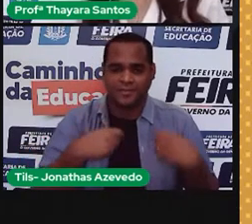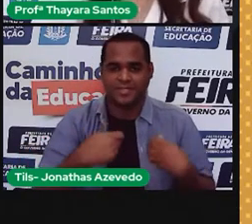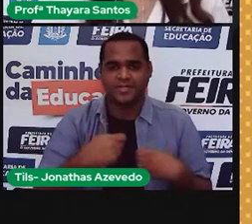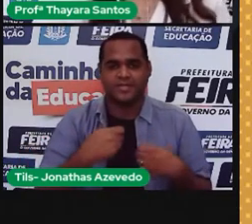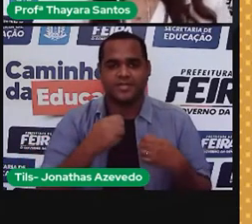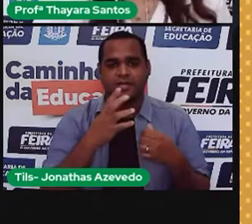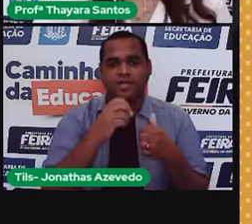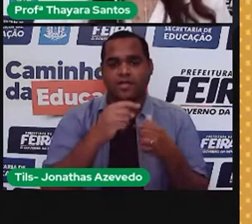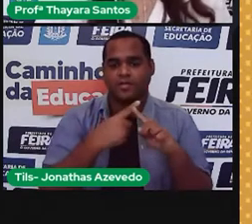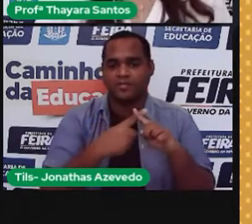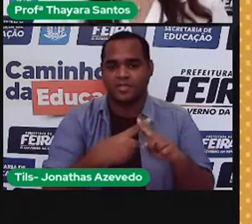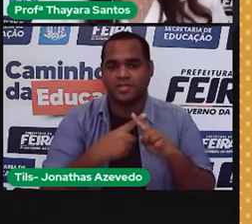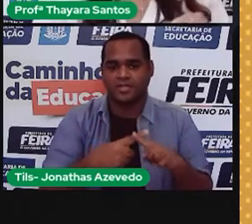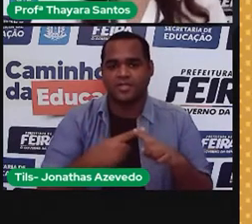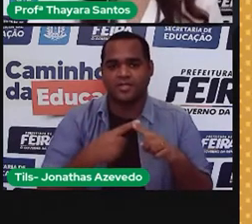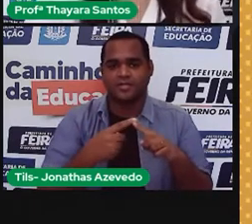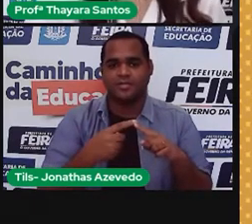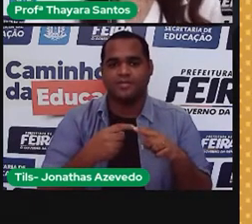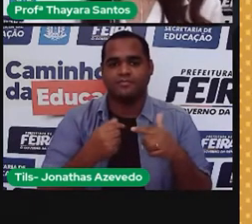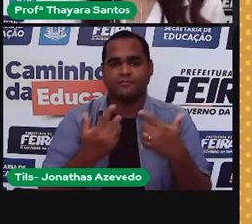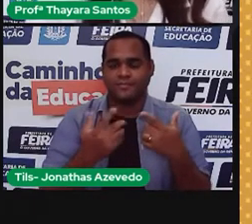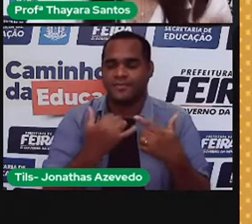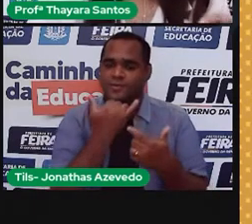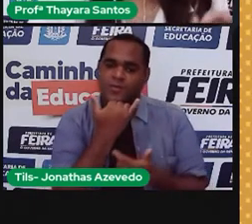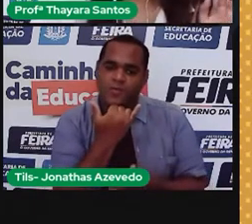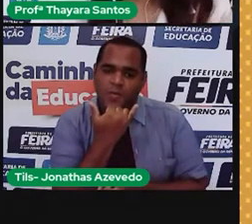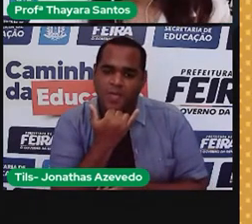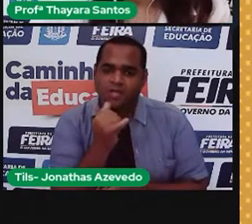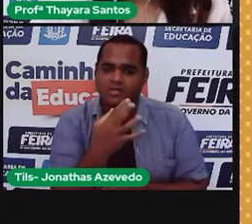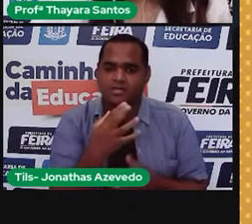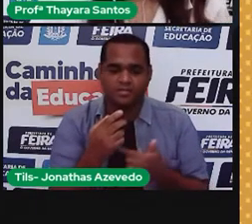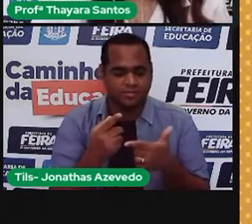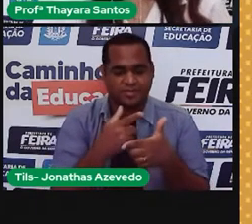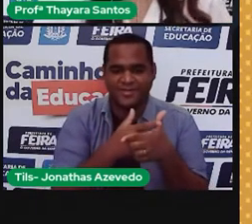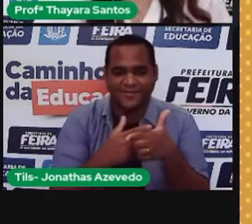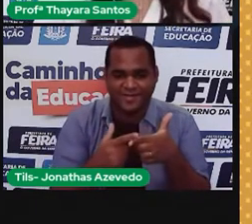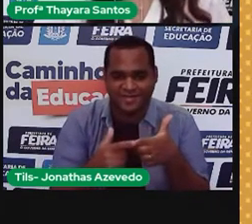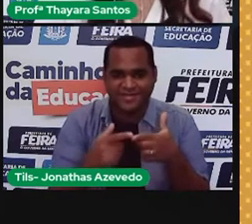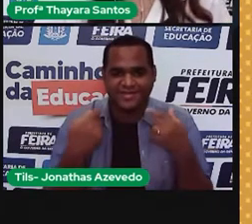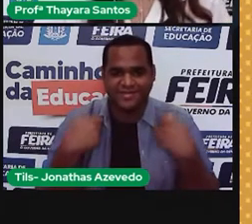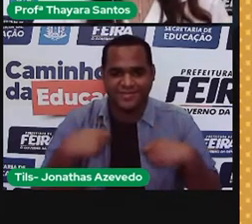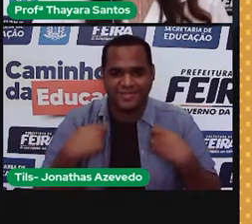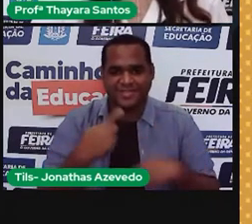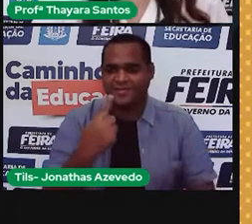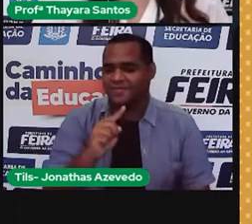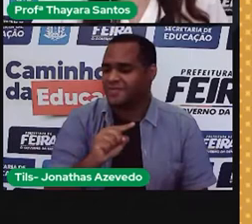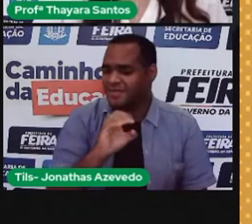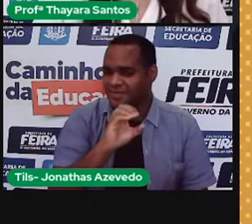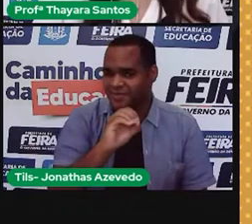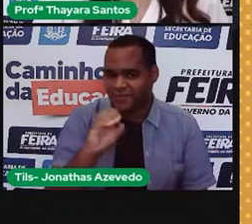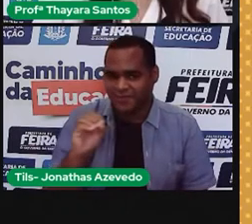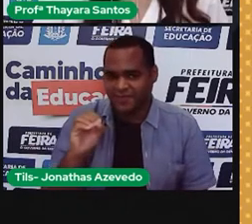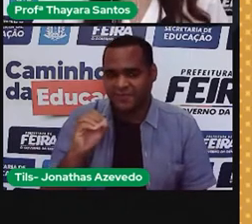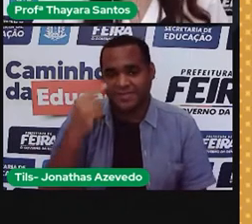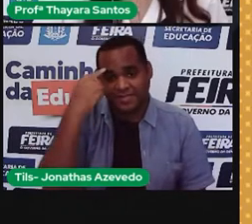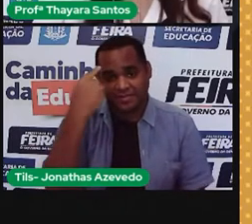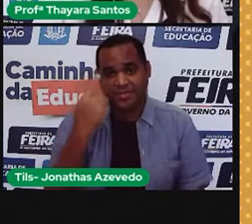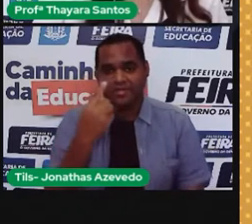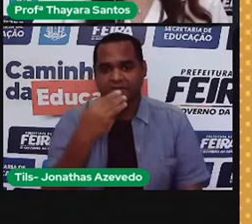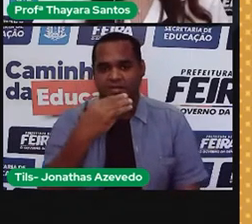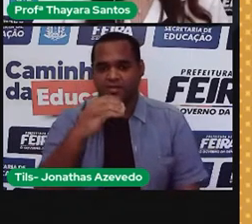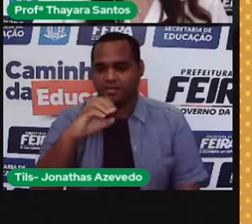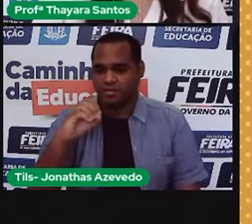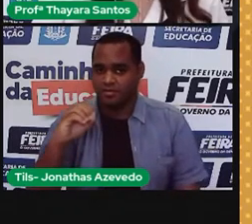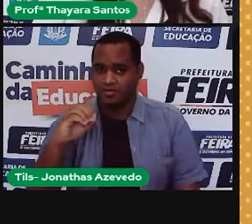multiplicar esse resultado... Multiplicar não, desculpa, a gente. Dividir esse resultado por mil. Então, a gente divide os 300